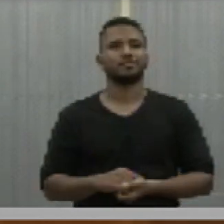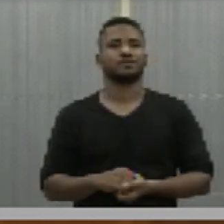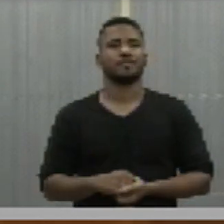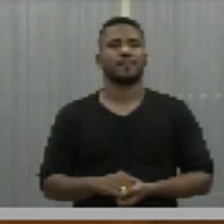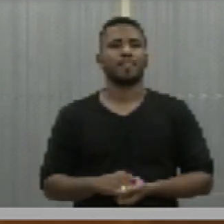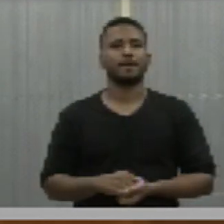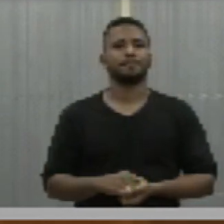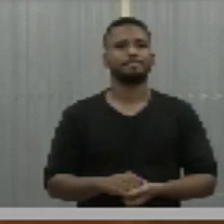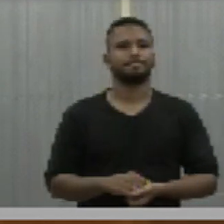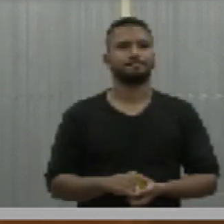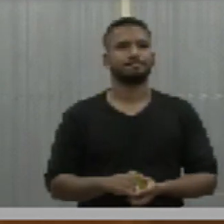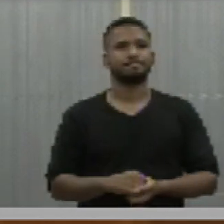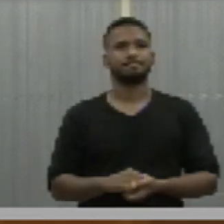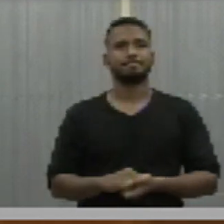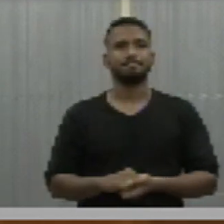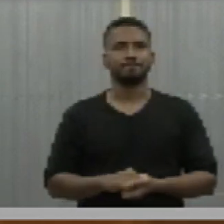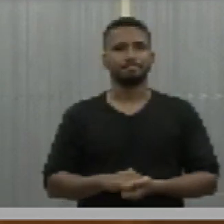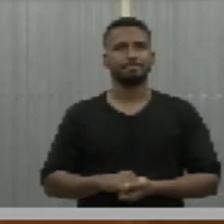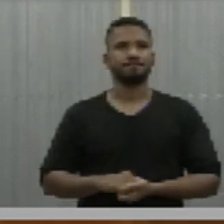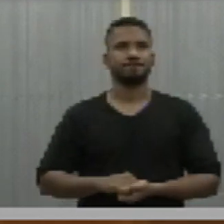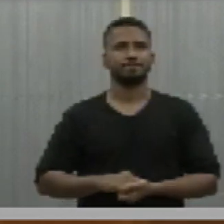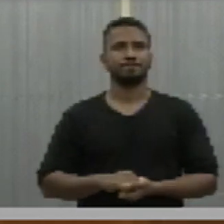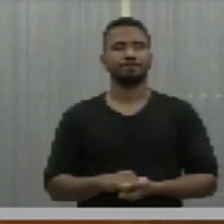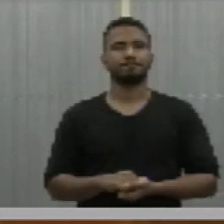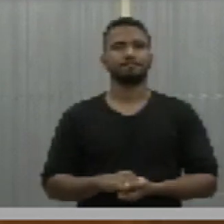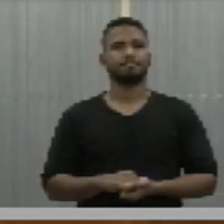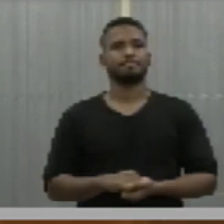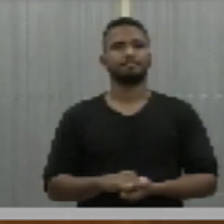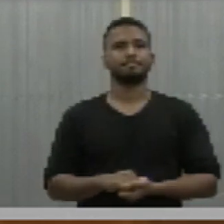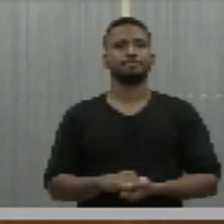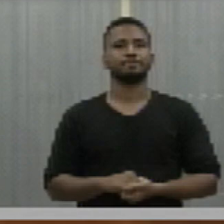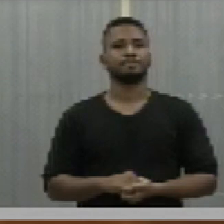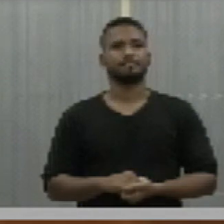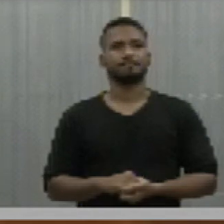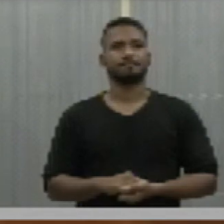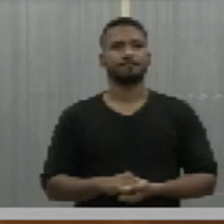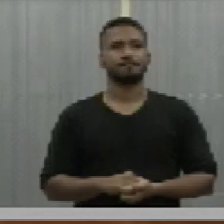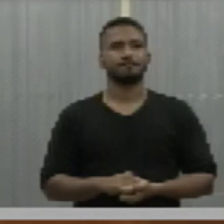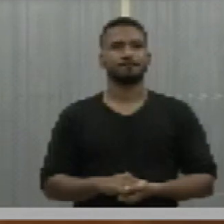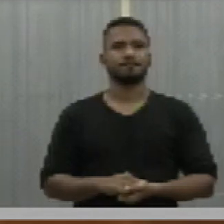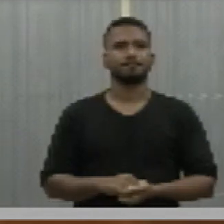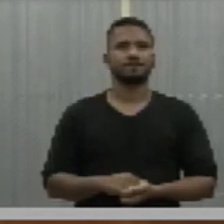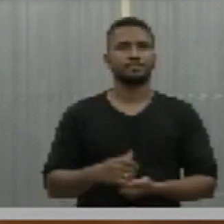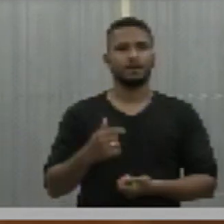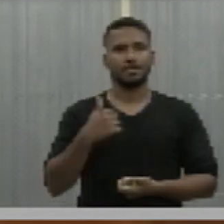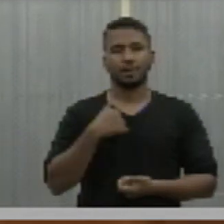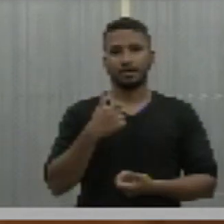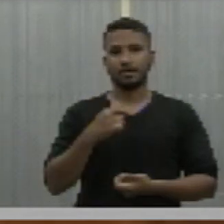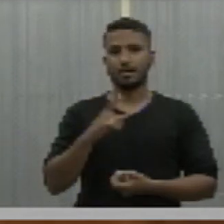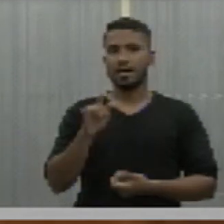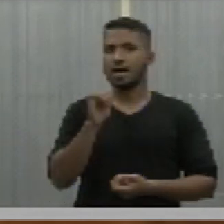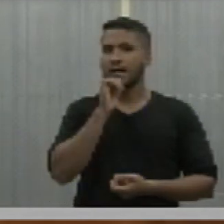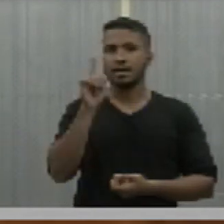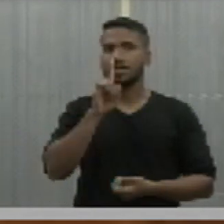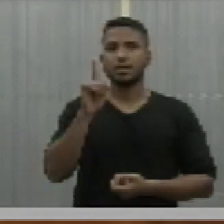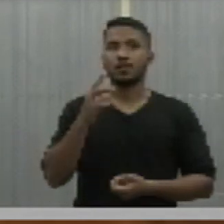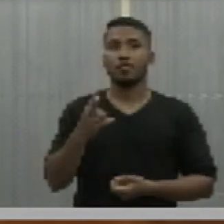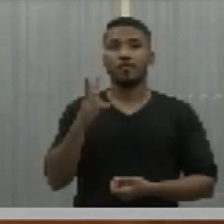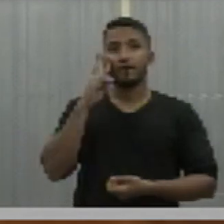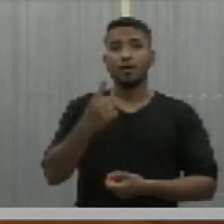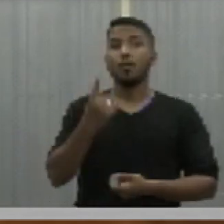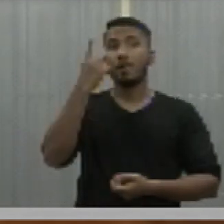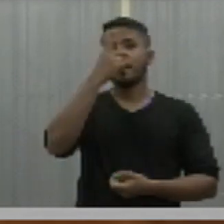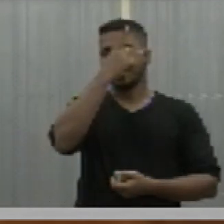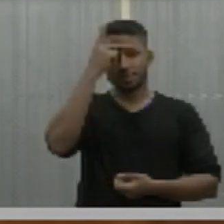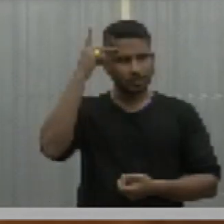Sr. Presidente, estou no grande expediente. Queria permitir-se aí os 30 minutos. Então, eu não presenciei, uma pessoa